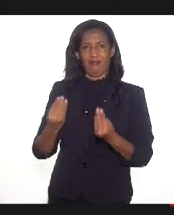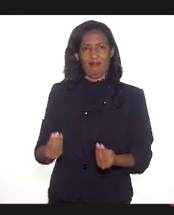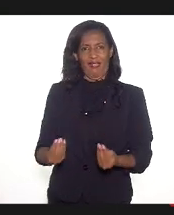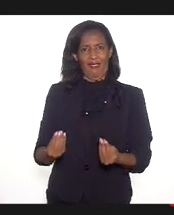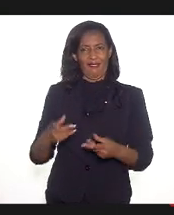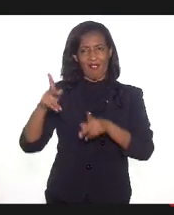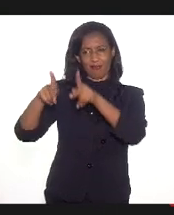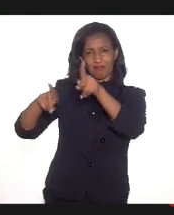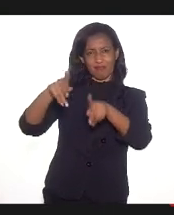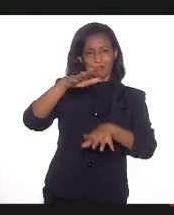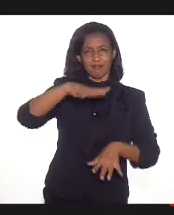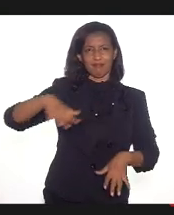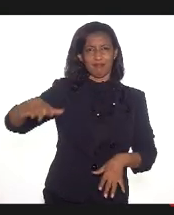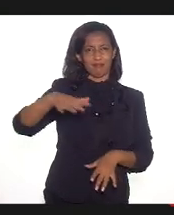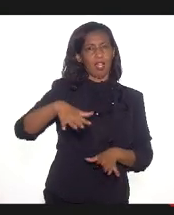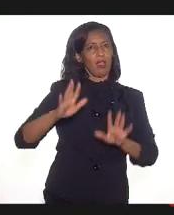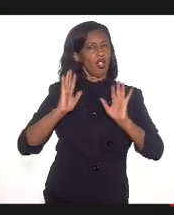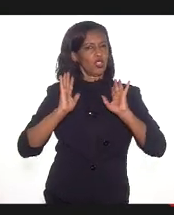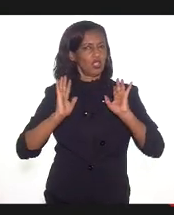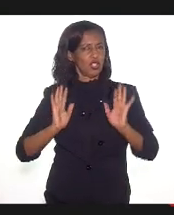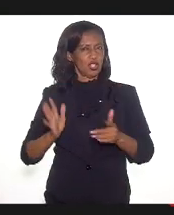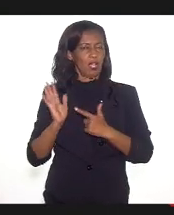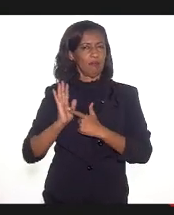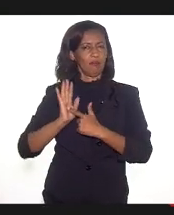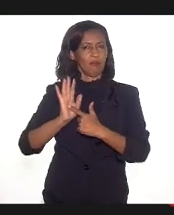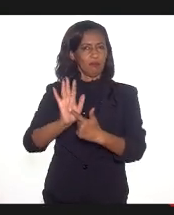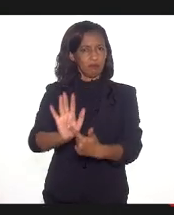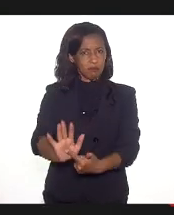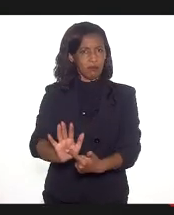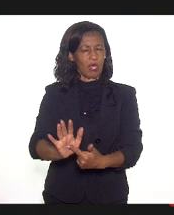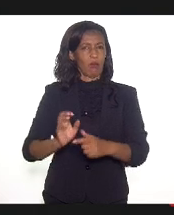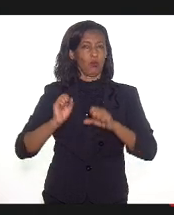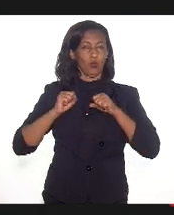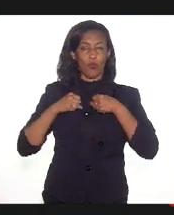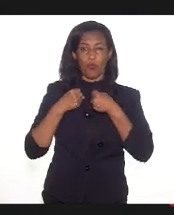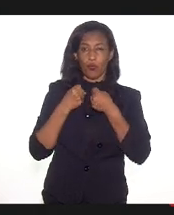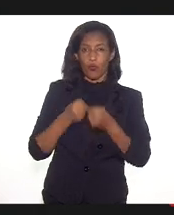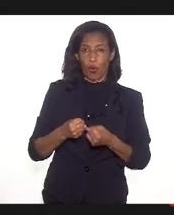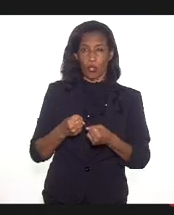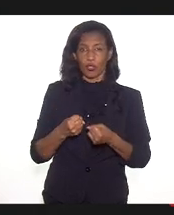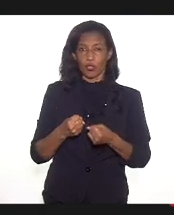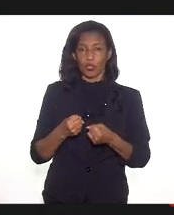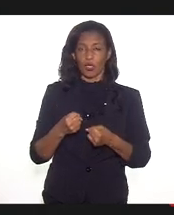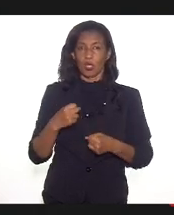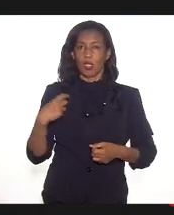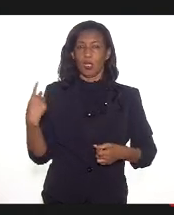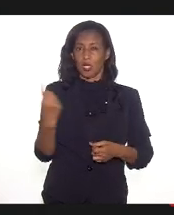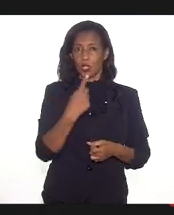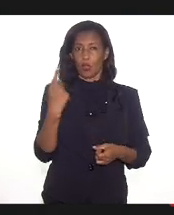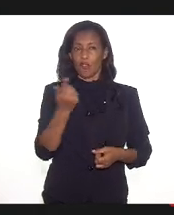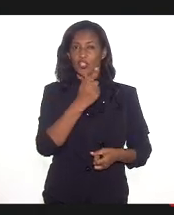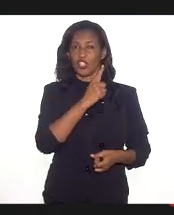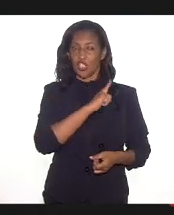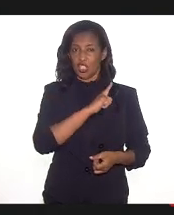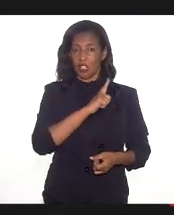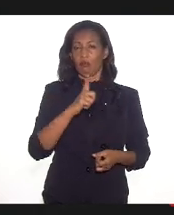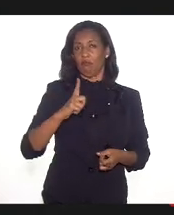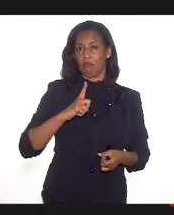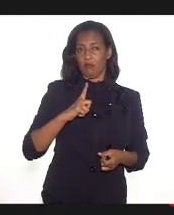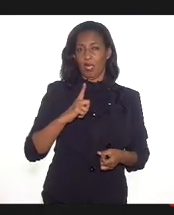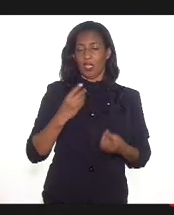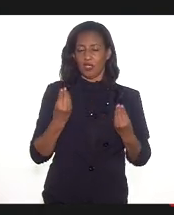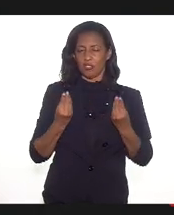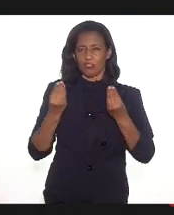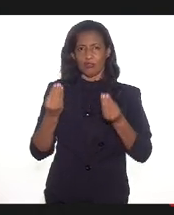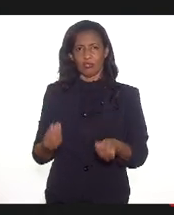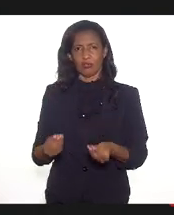eu acho que isso já pontua justamente uma sinalização muito forte que a nova gestão tem dessa atenção